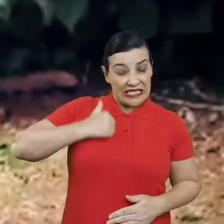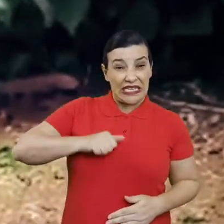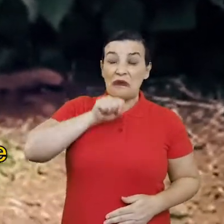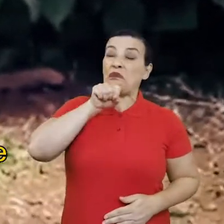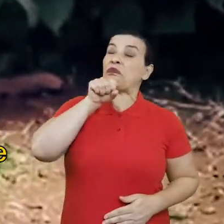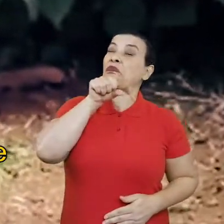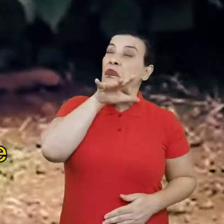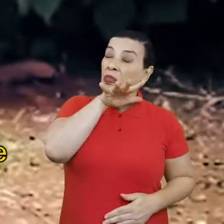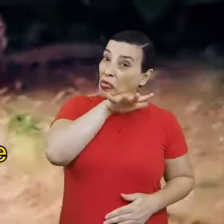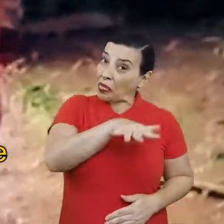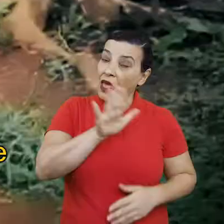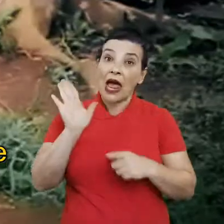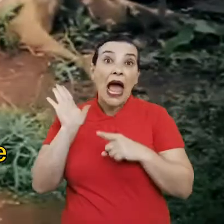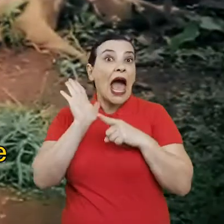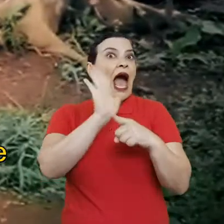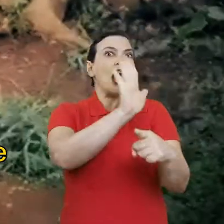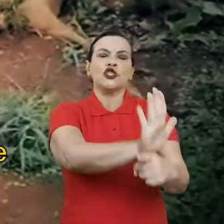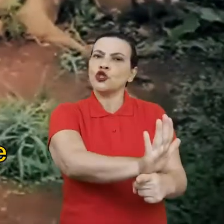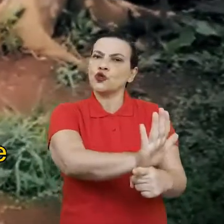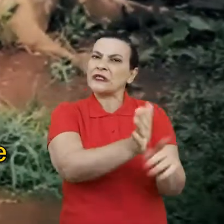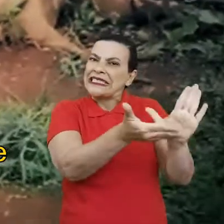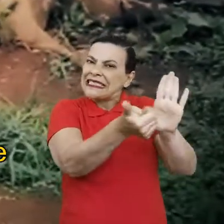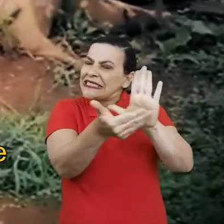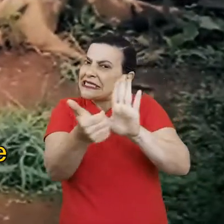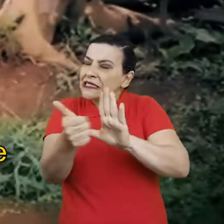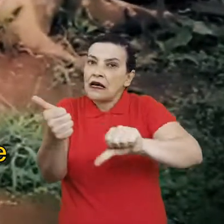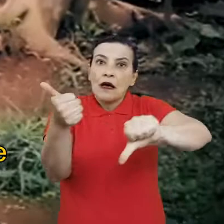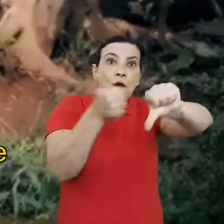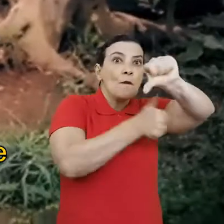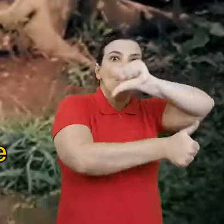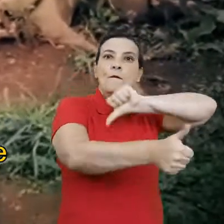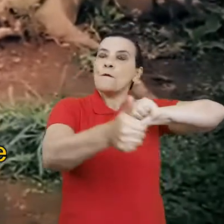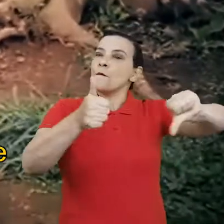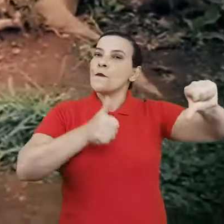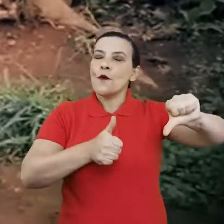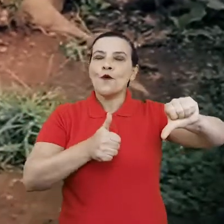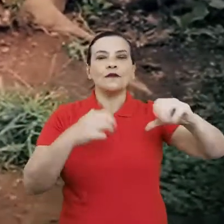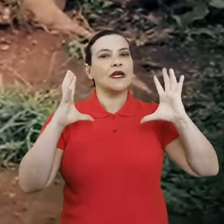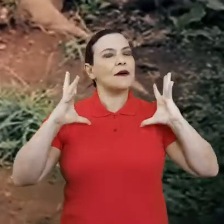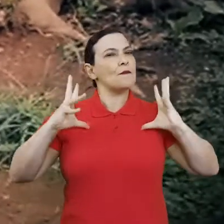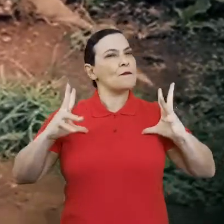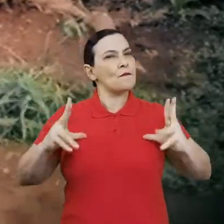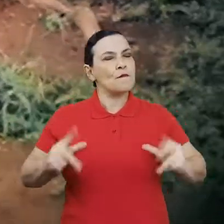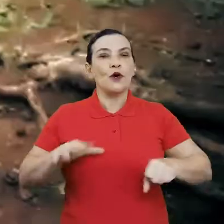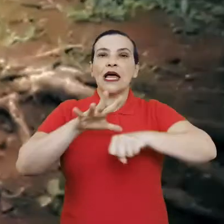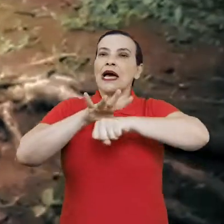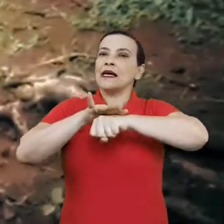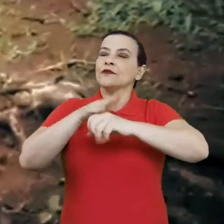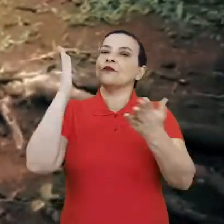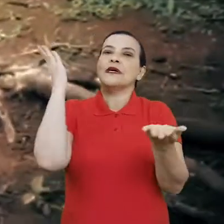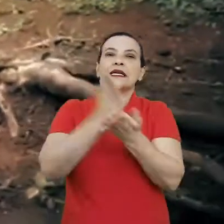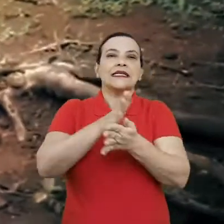etc. E posteriormente torna essa pessoa que se encontra doente, em pessoa mais pura, ou seja, sem doença,